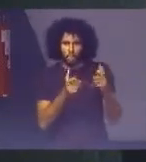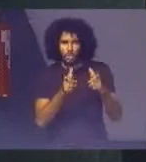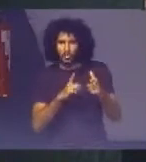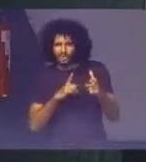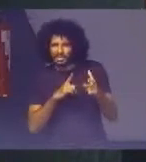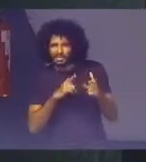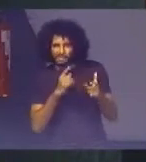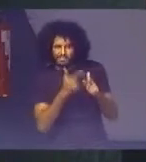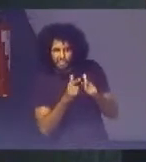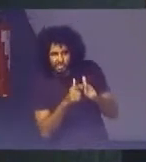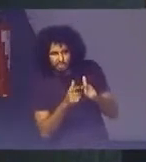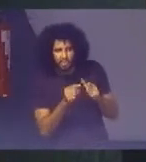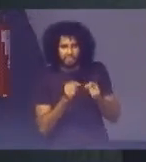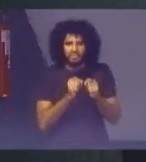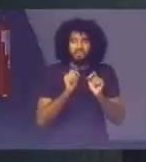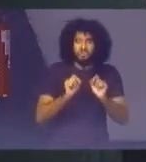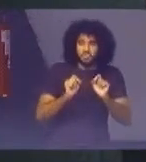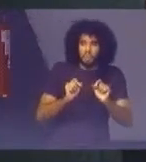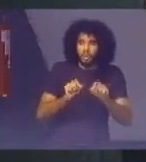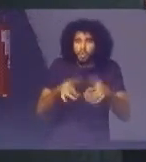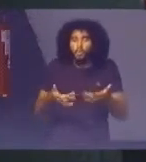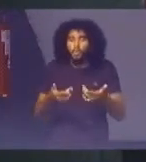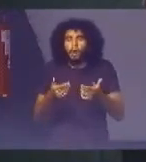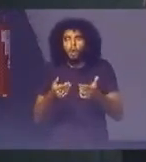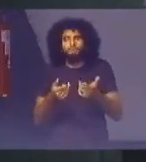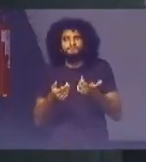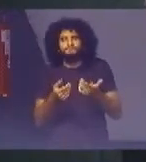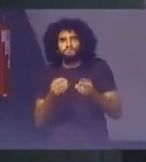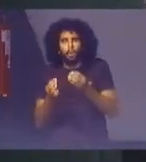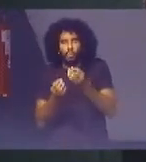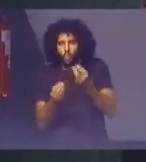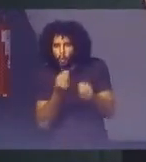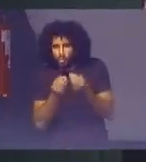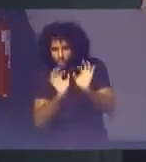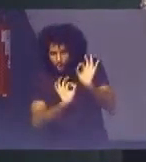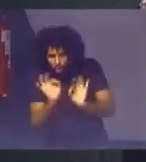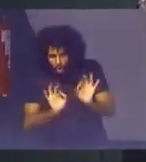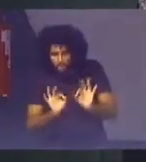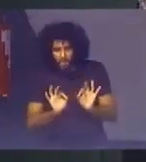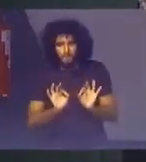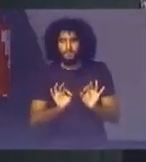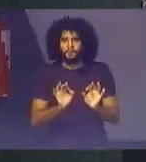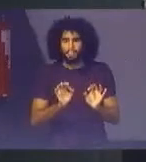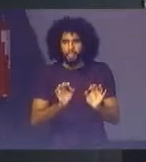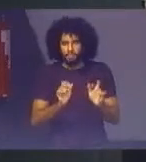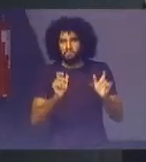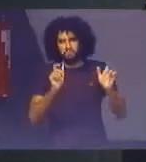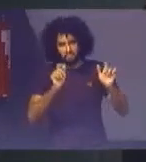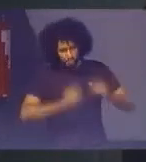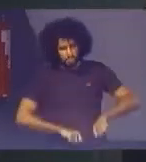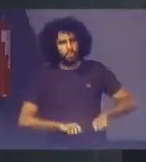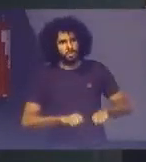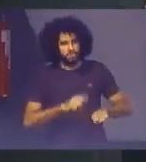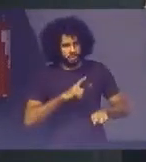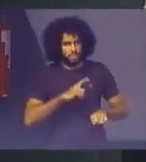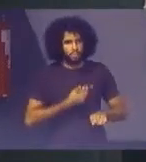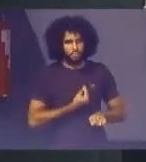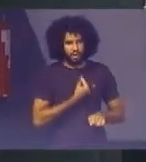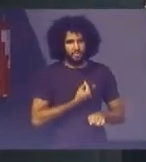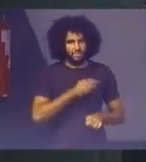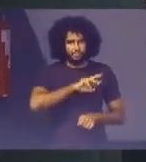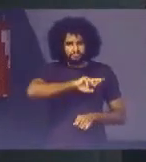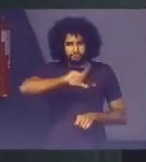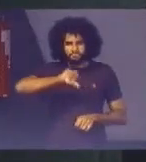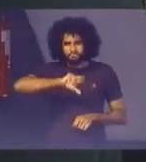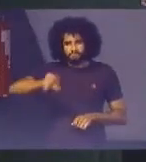E o que fazer Com ele Qual é o plano De ação Para resolver isso Certamente vai dar Uma vida diferente Ao poder